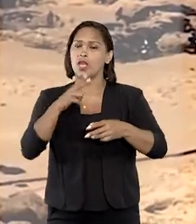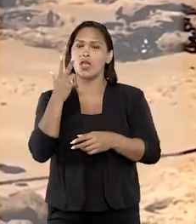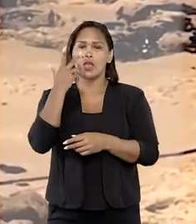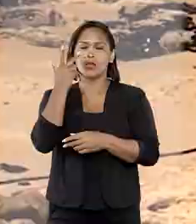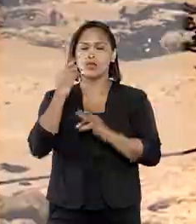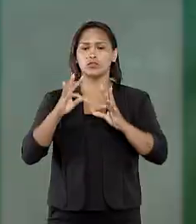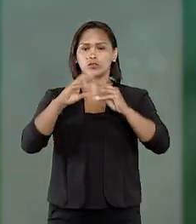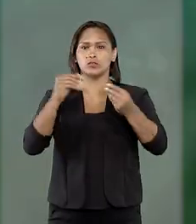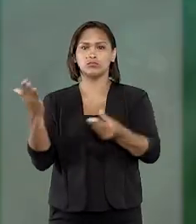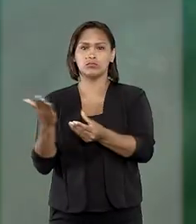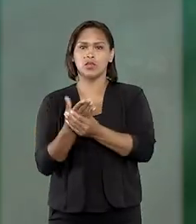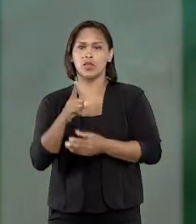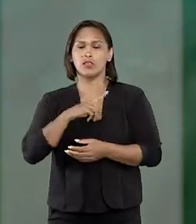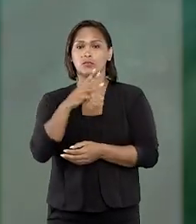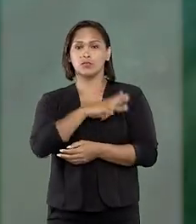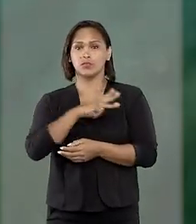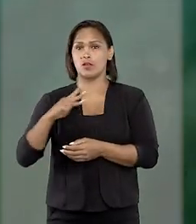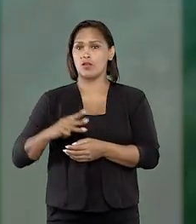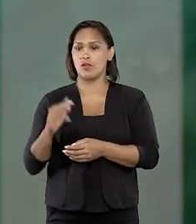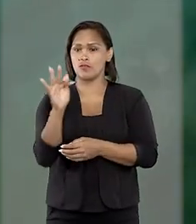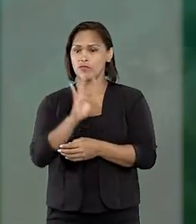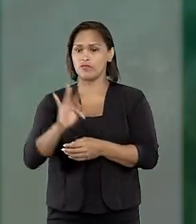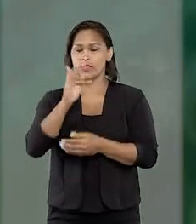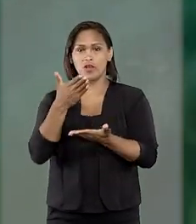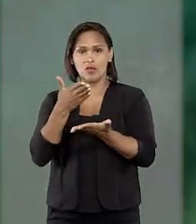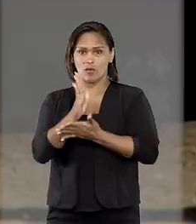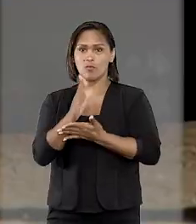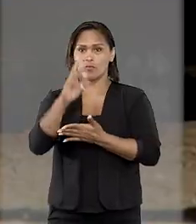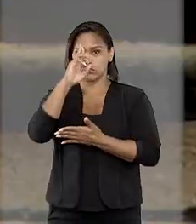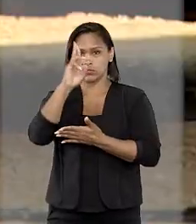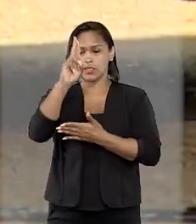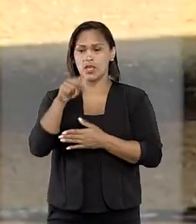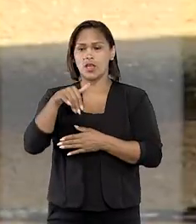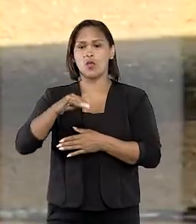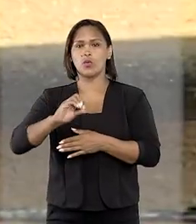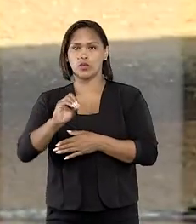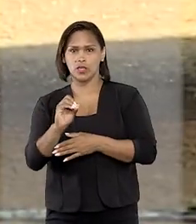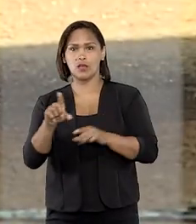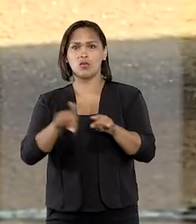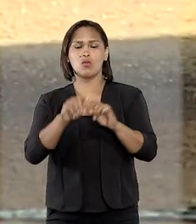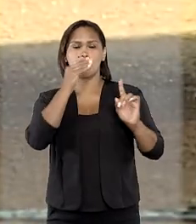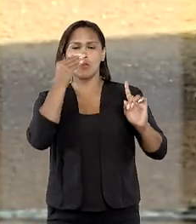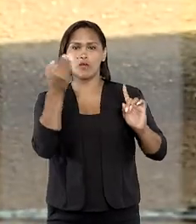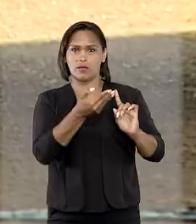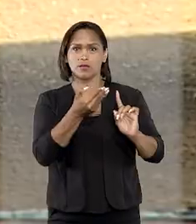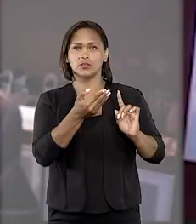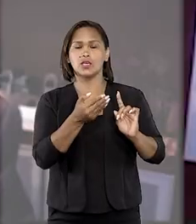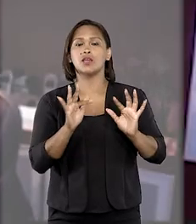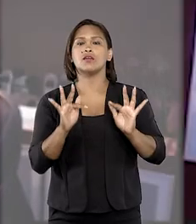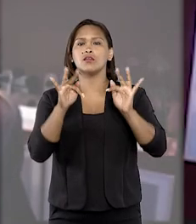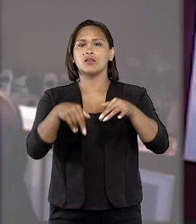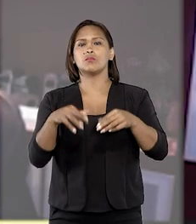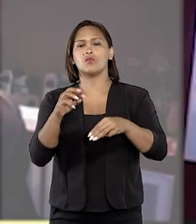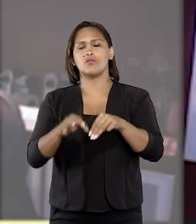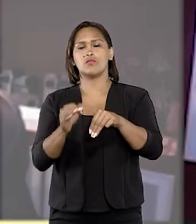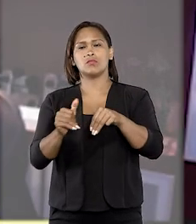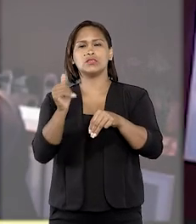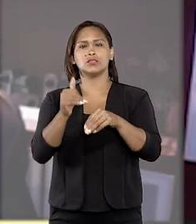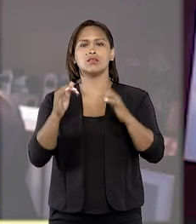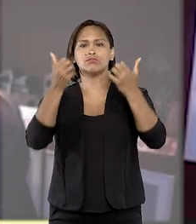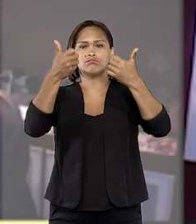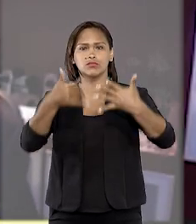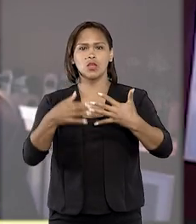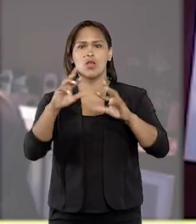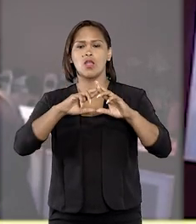a todas as ações que tem o Ministério Público Federal como autor e a União e o Ibama como réus. Por fim, o magistrado